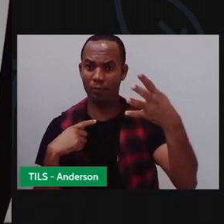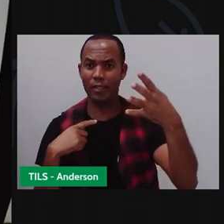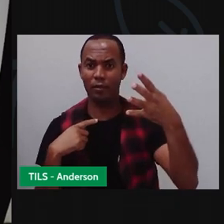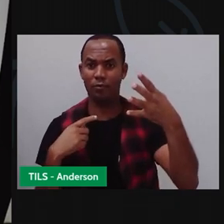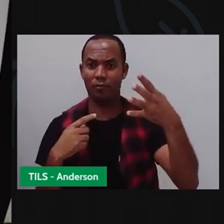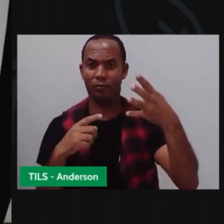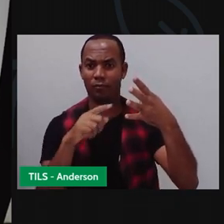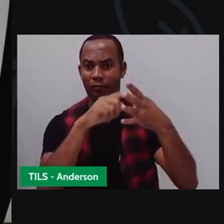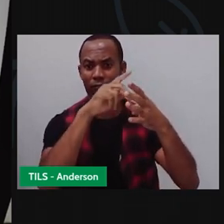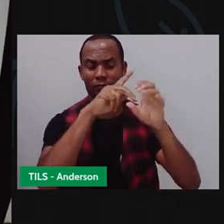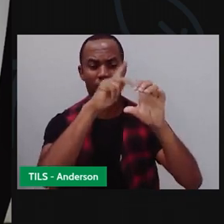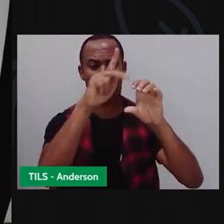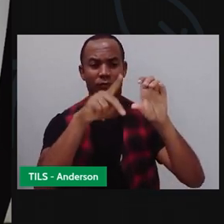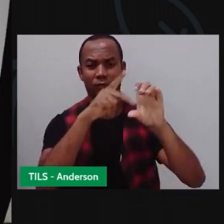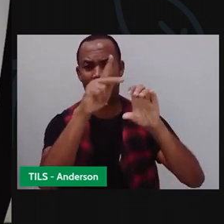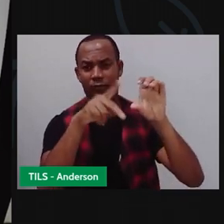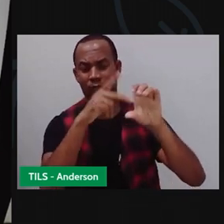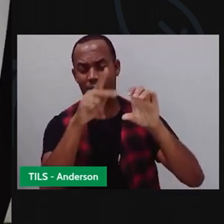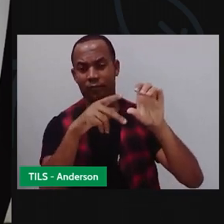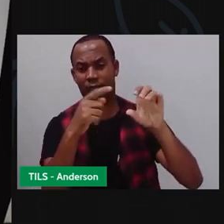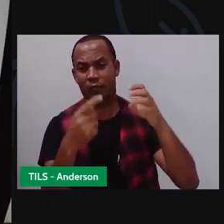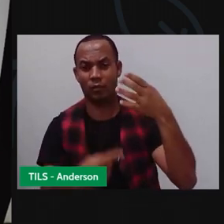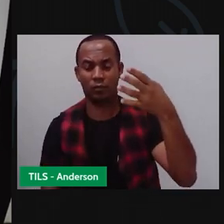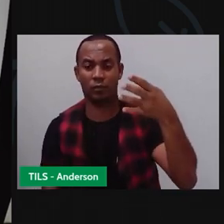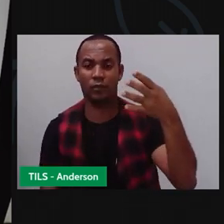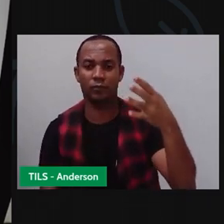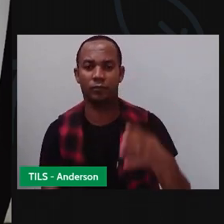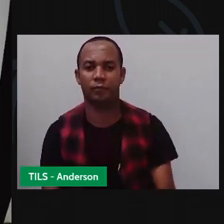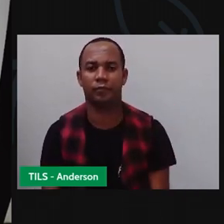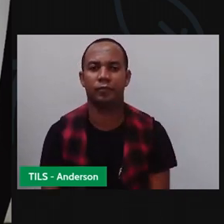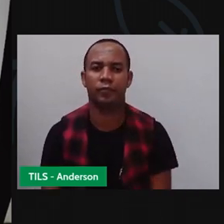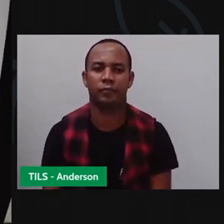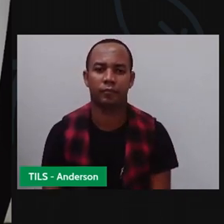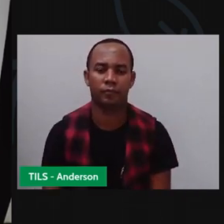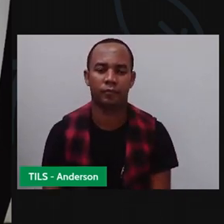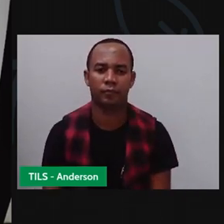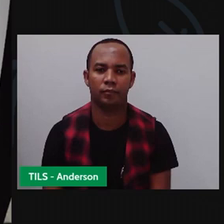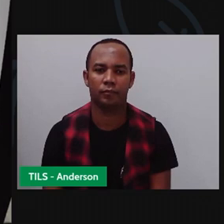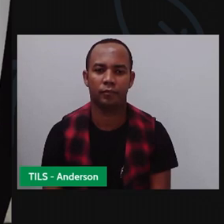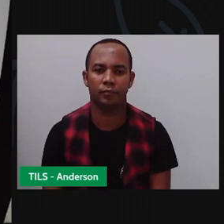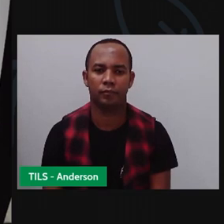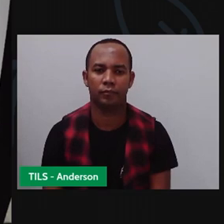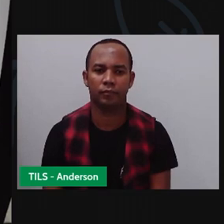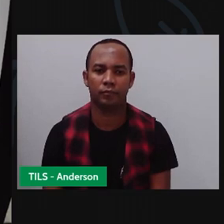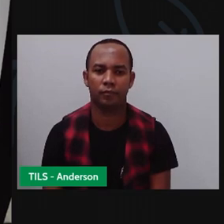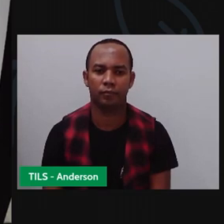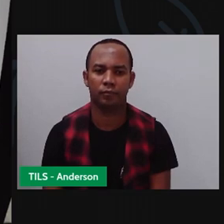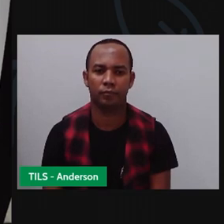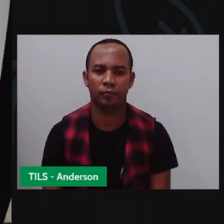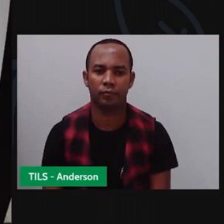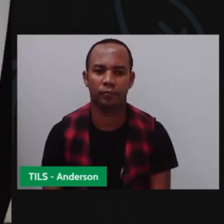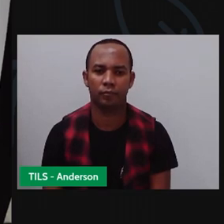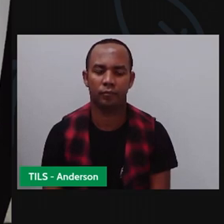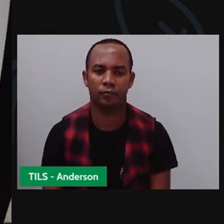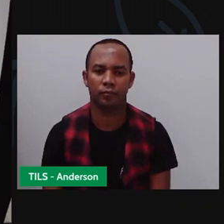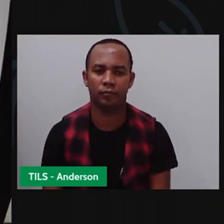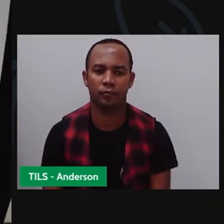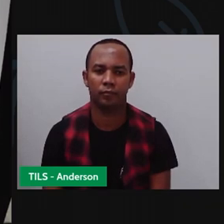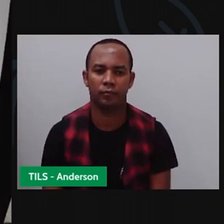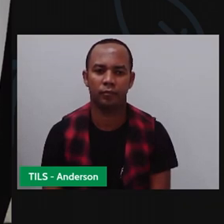Quatro. Quatro pneus. Então, eu vou desenhar o quê aqui, ó? Quatro quadrinhos. Ó, e cada quadrinho desse